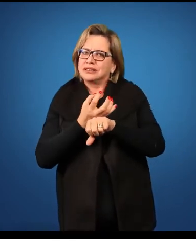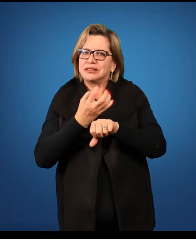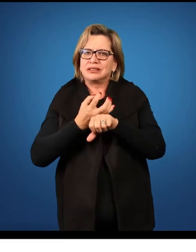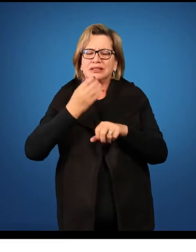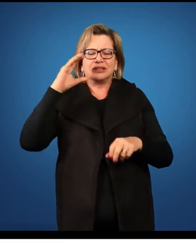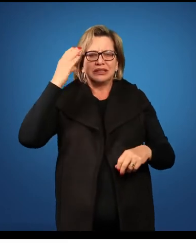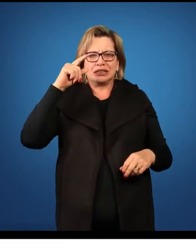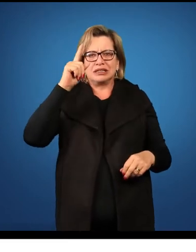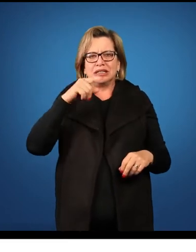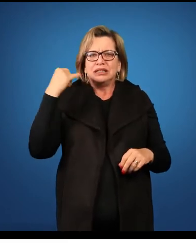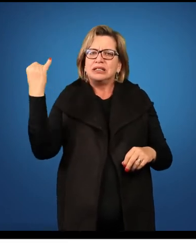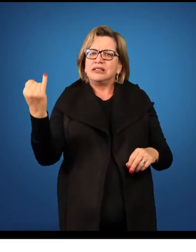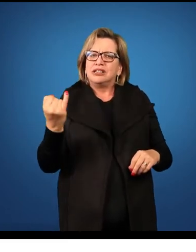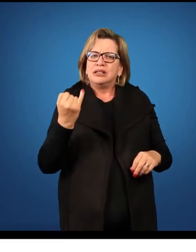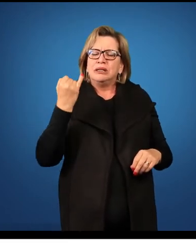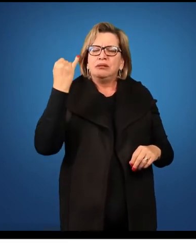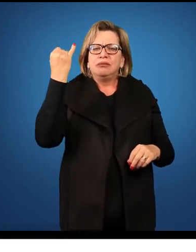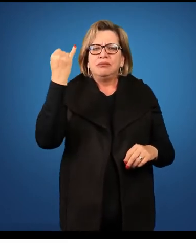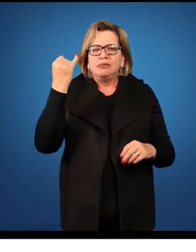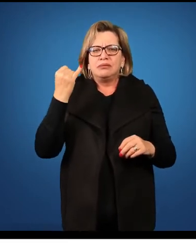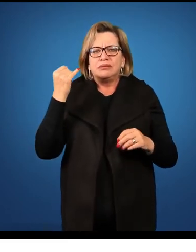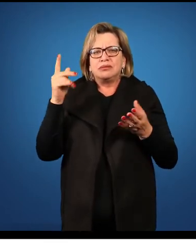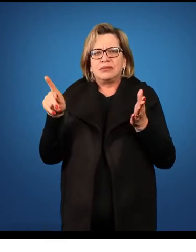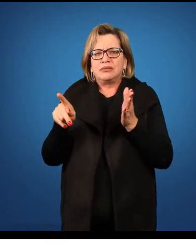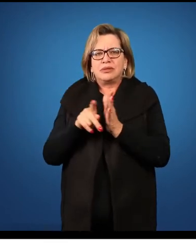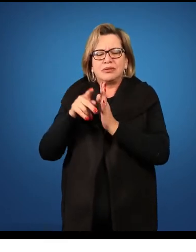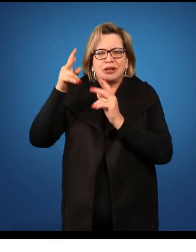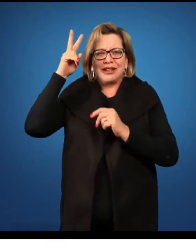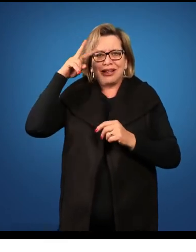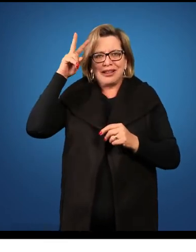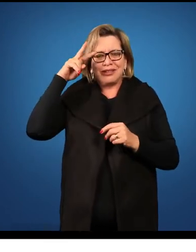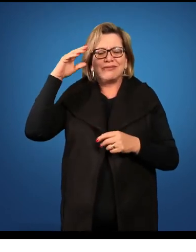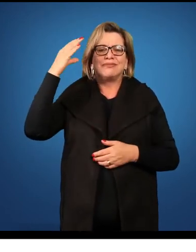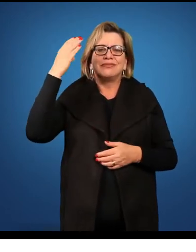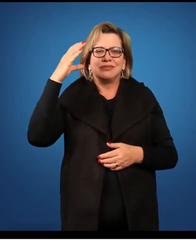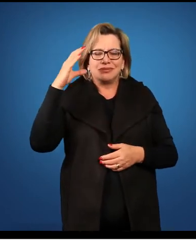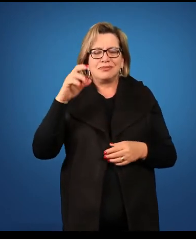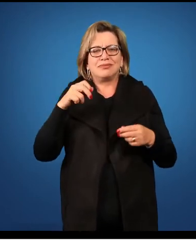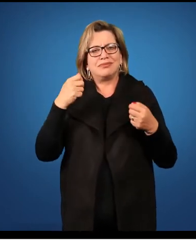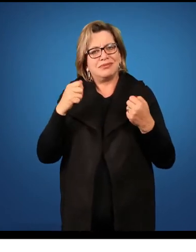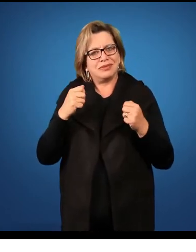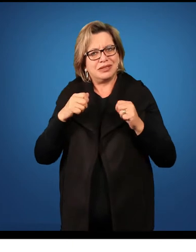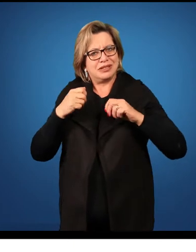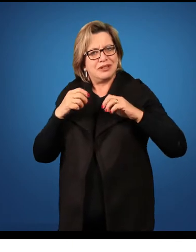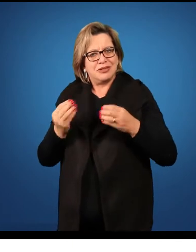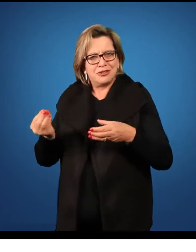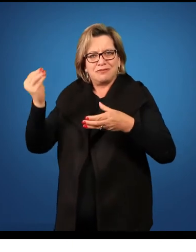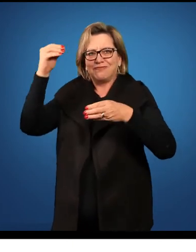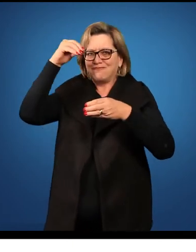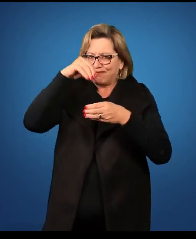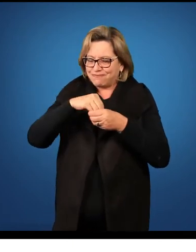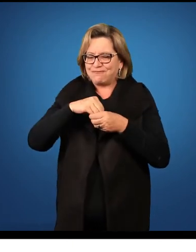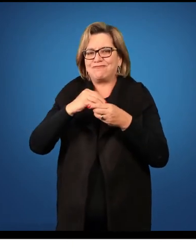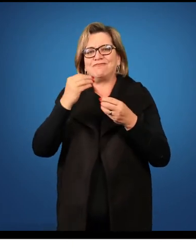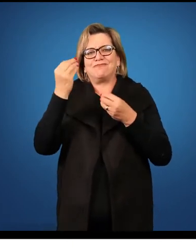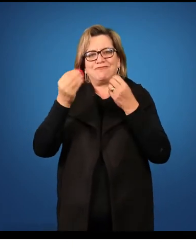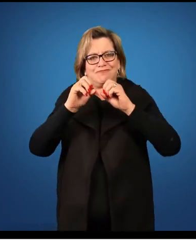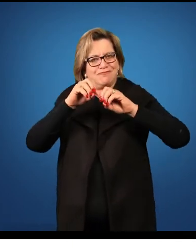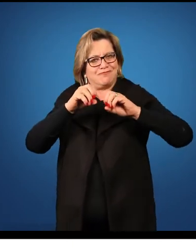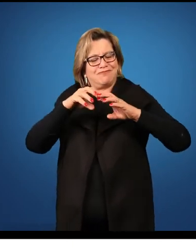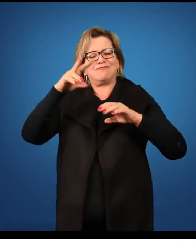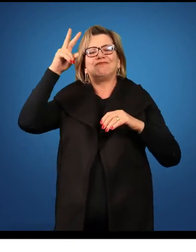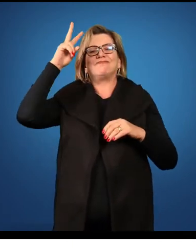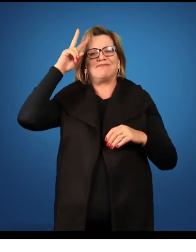é muito importante a questão da história da ciência. Então, nós devemos, nesse caso, inserir no ensino de ciência a